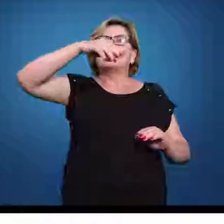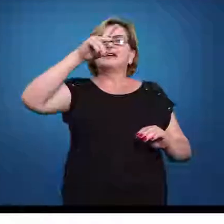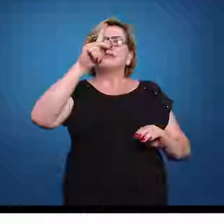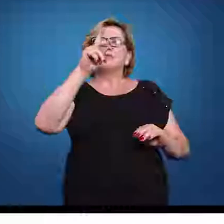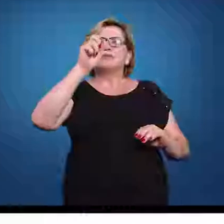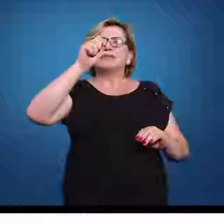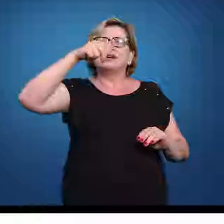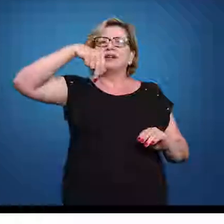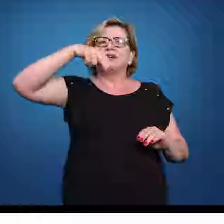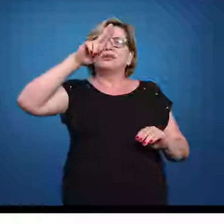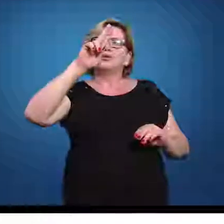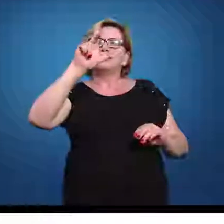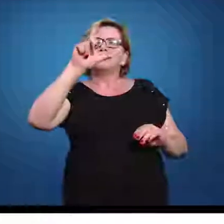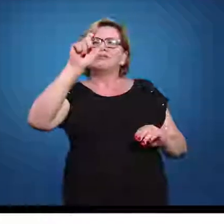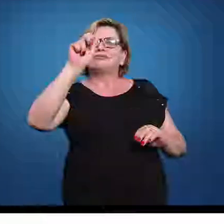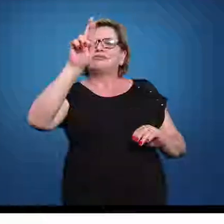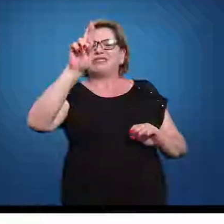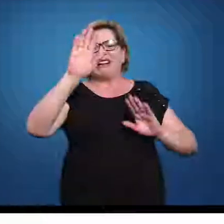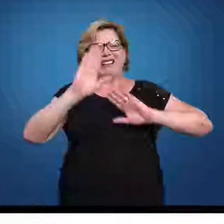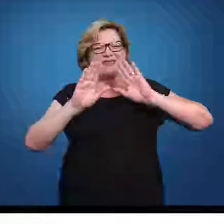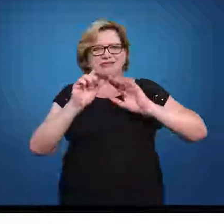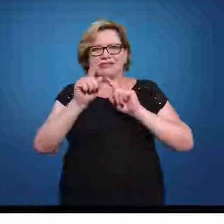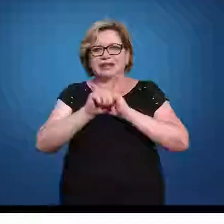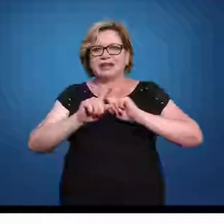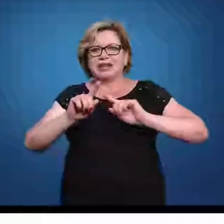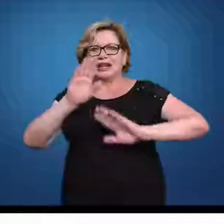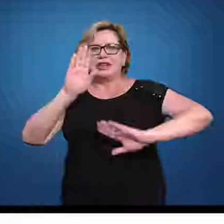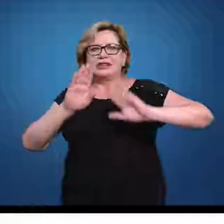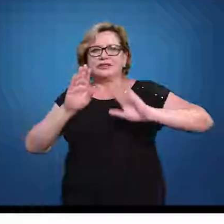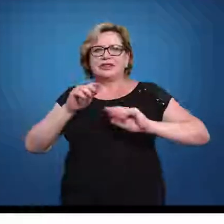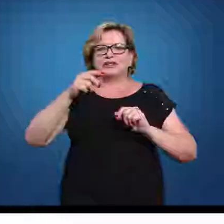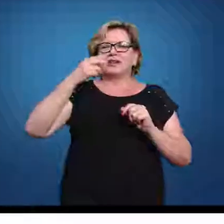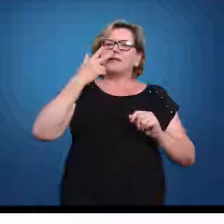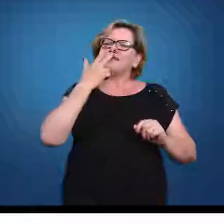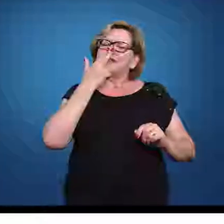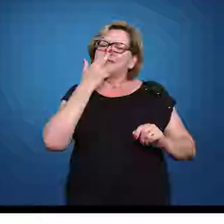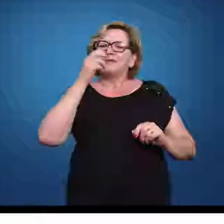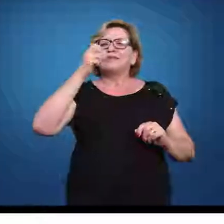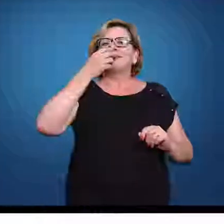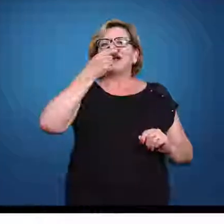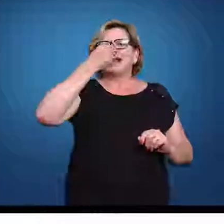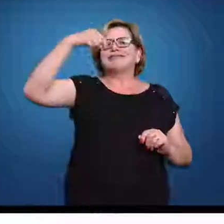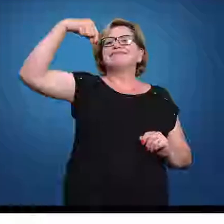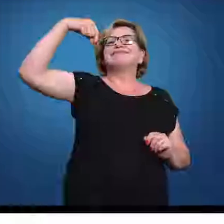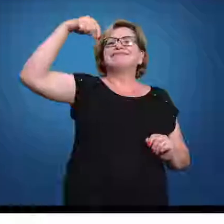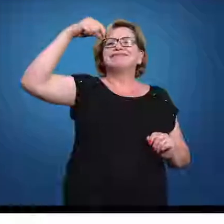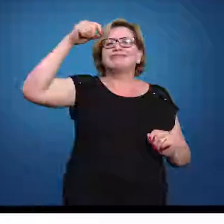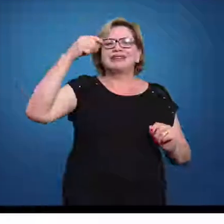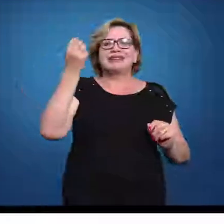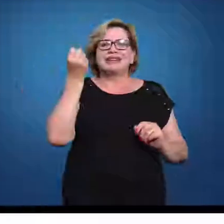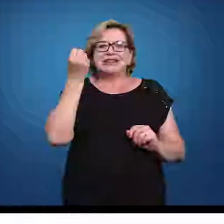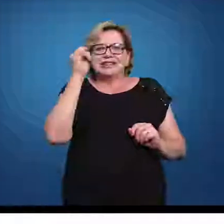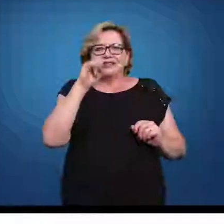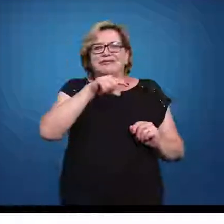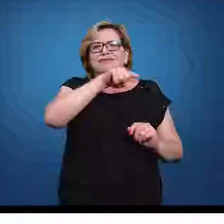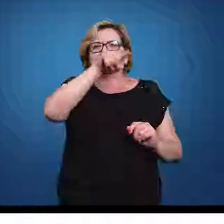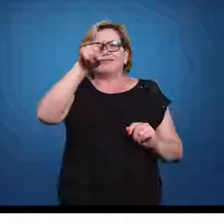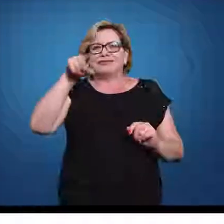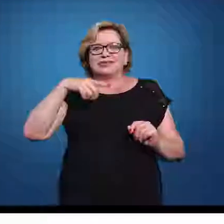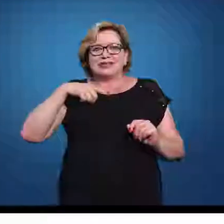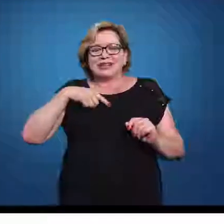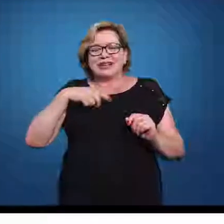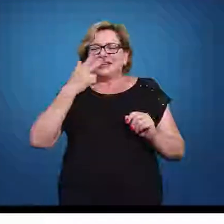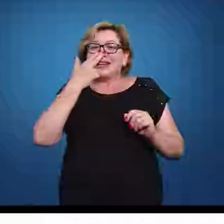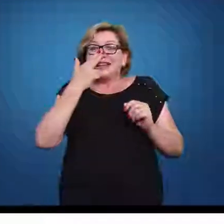que não é muito comum a gente ouvir esse termo. Outros falam que ela tem uma forma de sino. Se vocês lembrarem também, alguns vão falar que é o